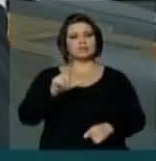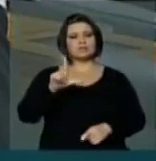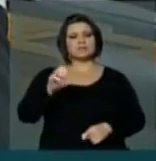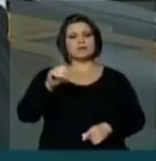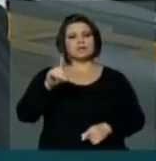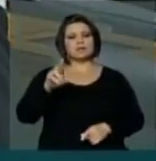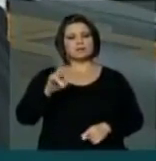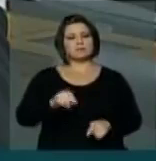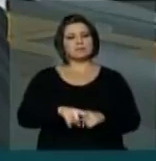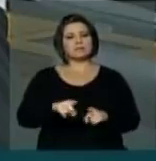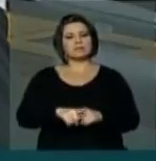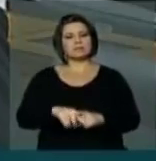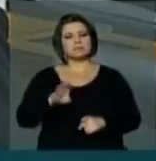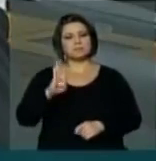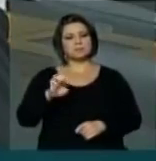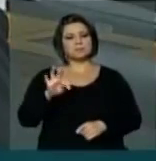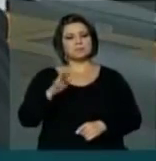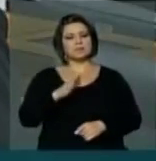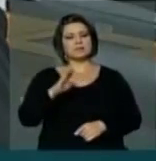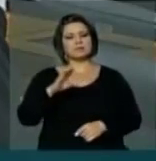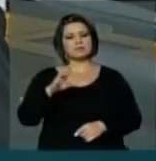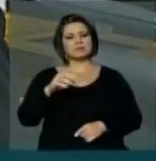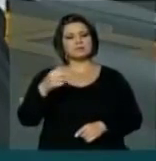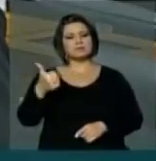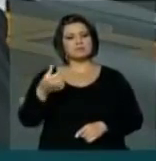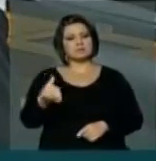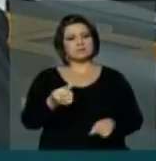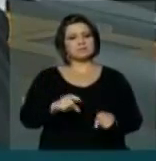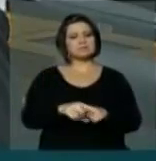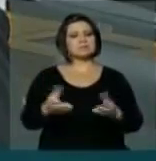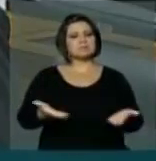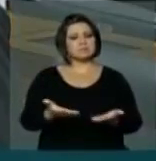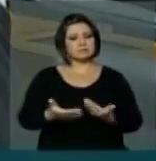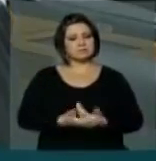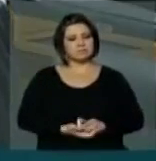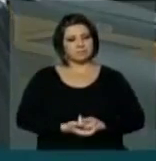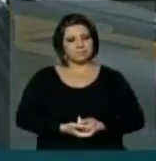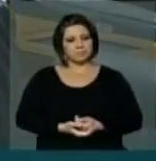Pelo Papa Emérito Bento XVI Saudamos com júbilo E